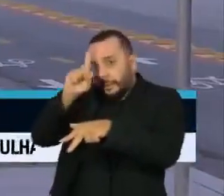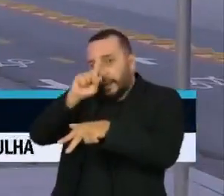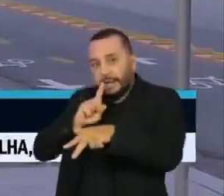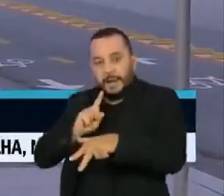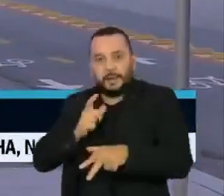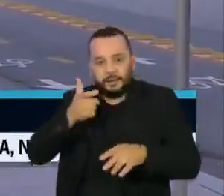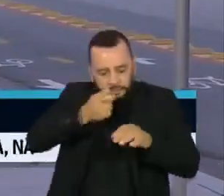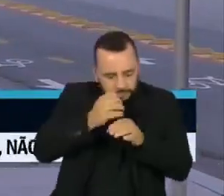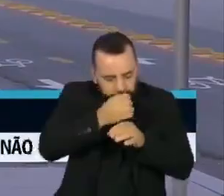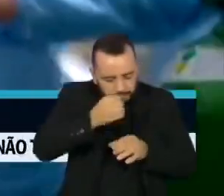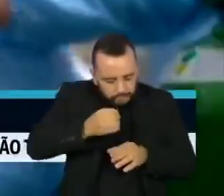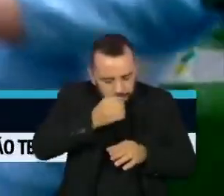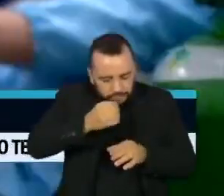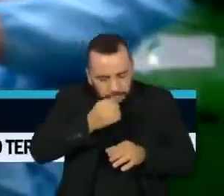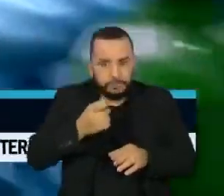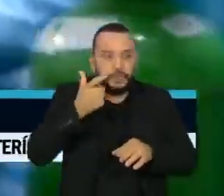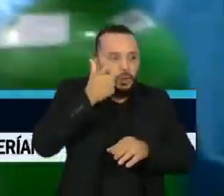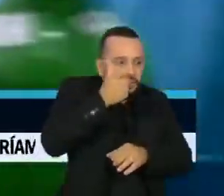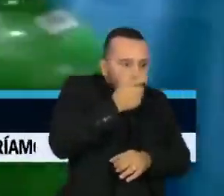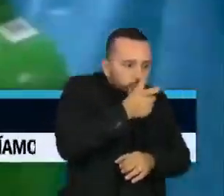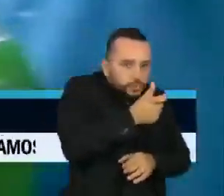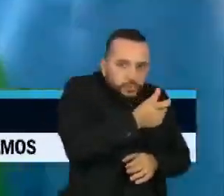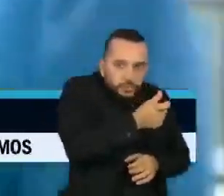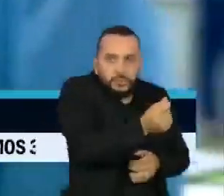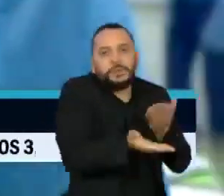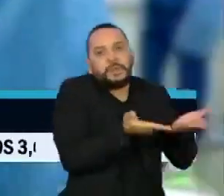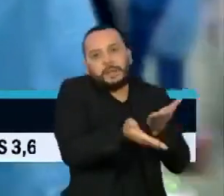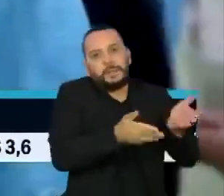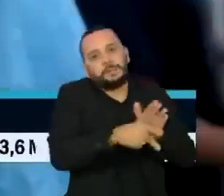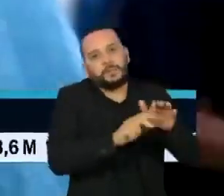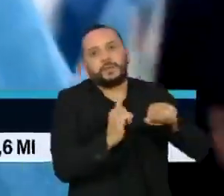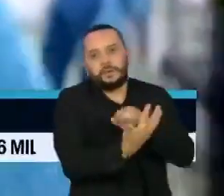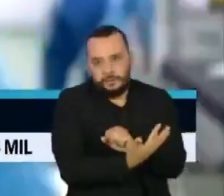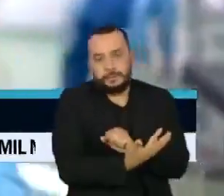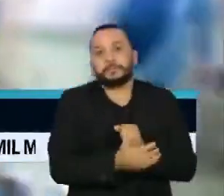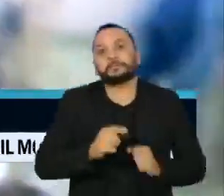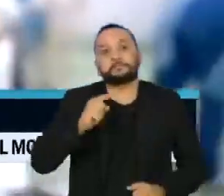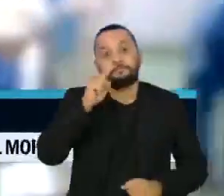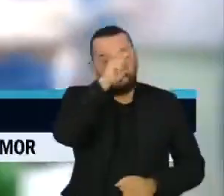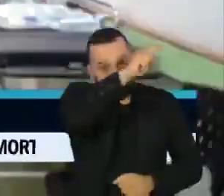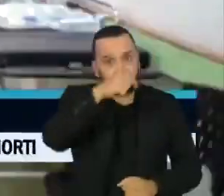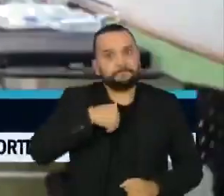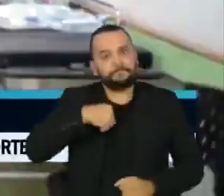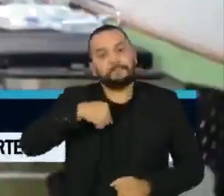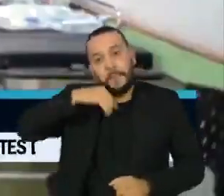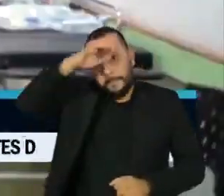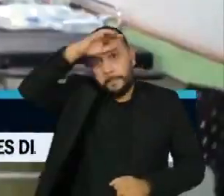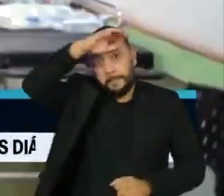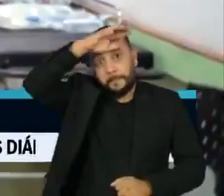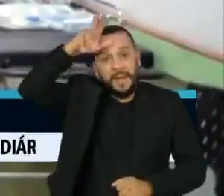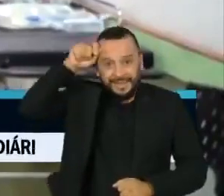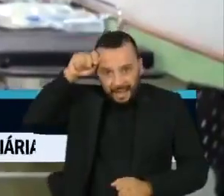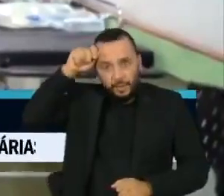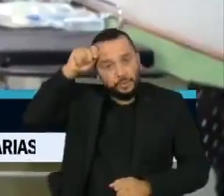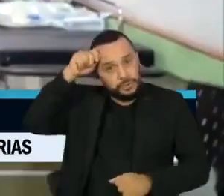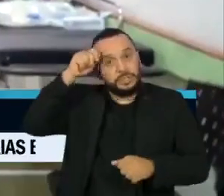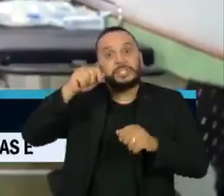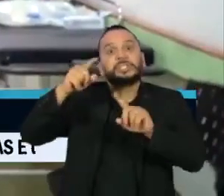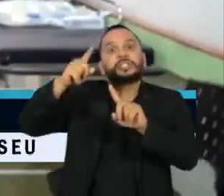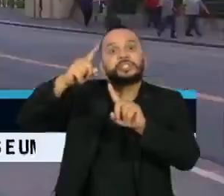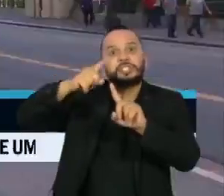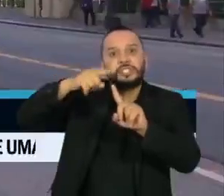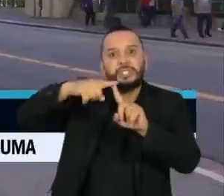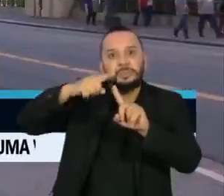paulista, um estudo mostrou que a nova variante identificada em Manaus já está presente em 64% dos infectados.